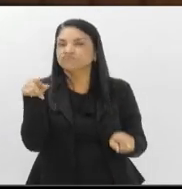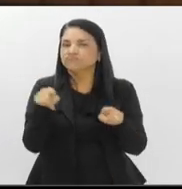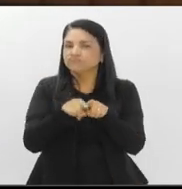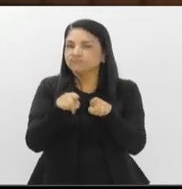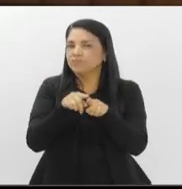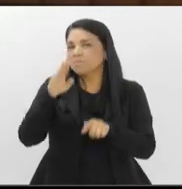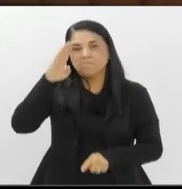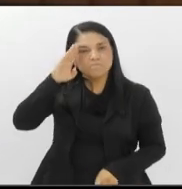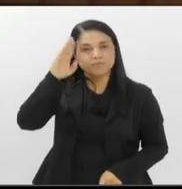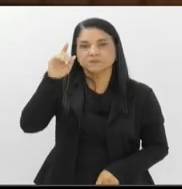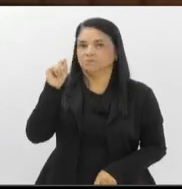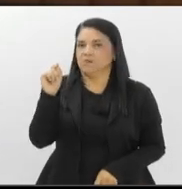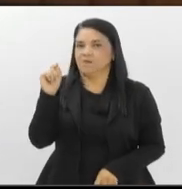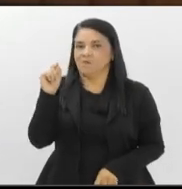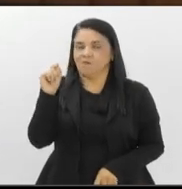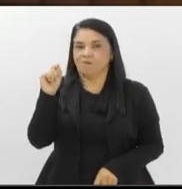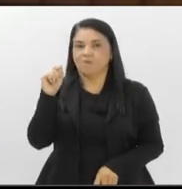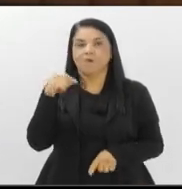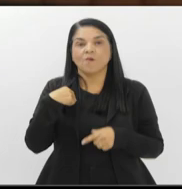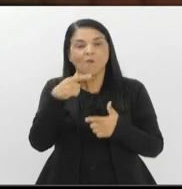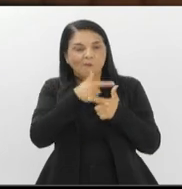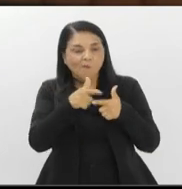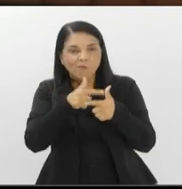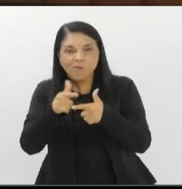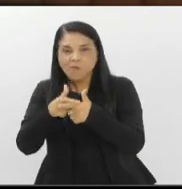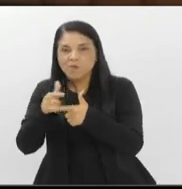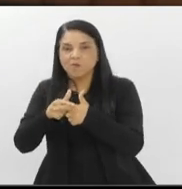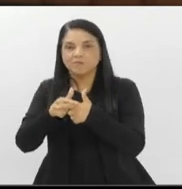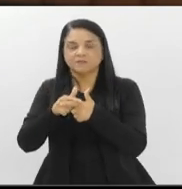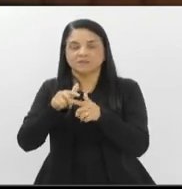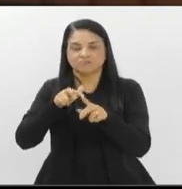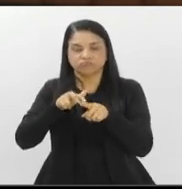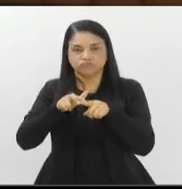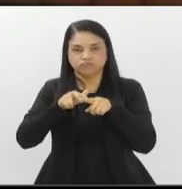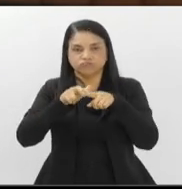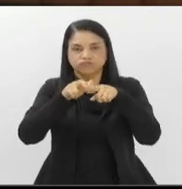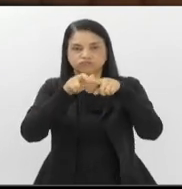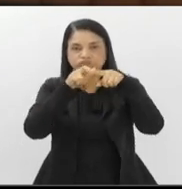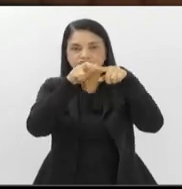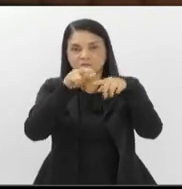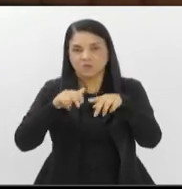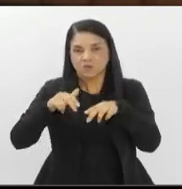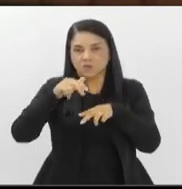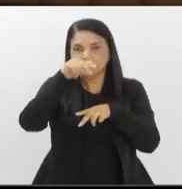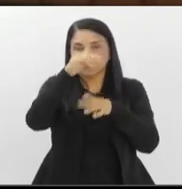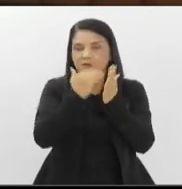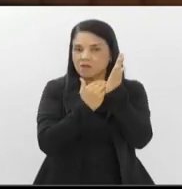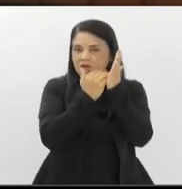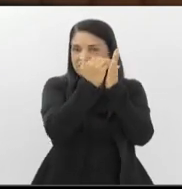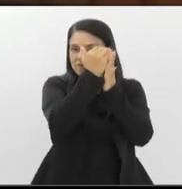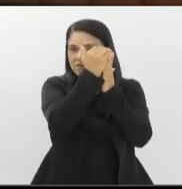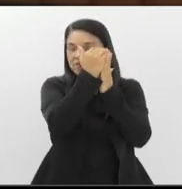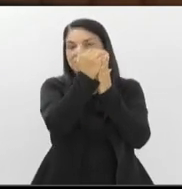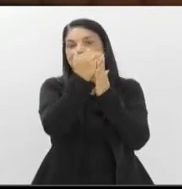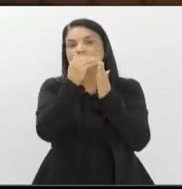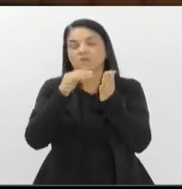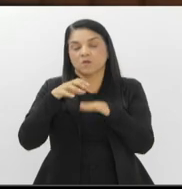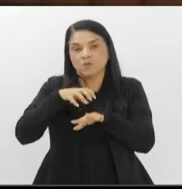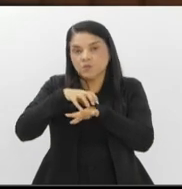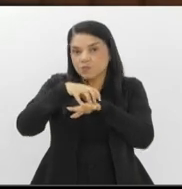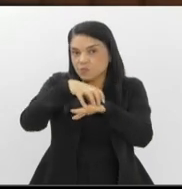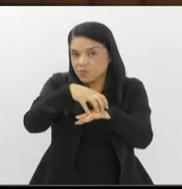imprescindível, porque o problema nas escadas rolantes, nas escadas, nos elevadores de acesso aos modos de